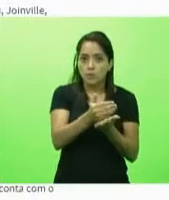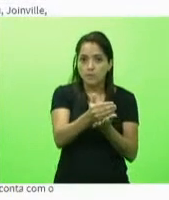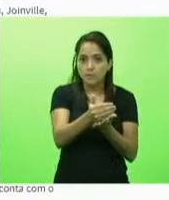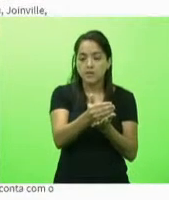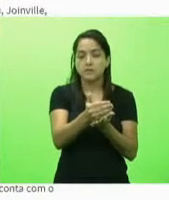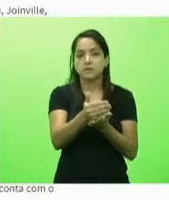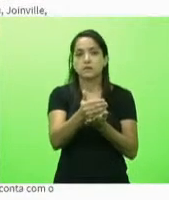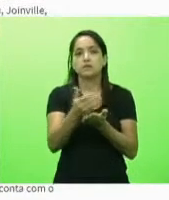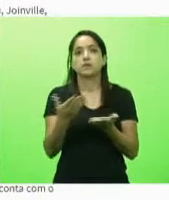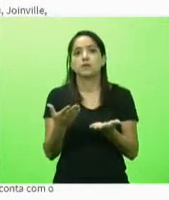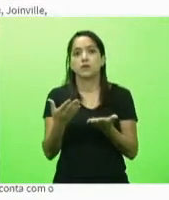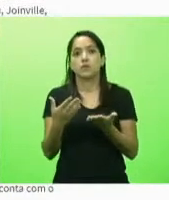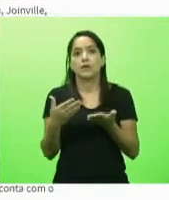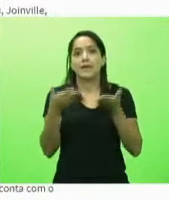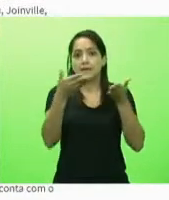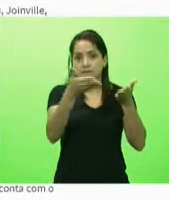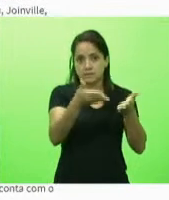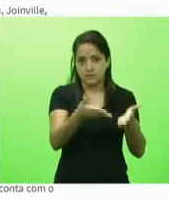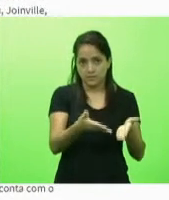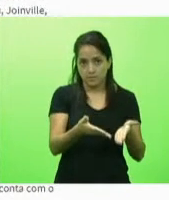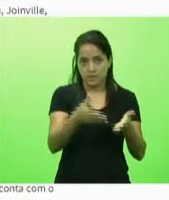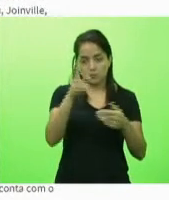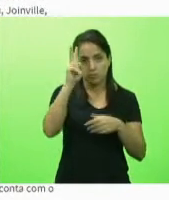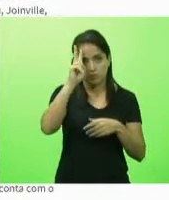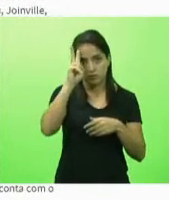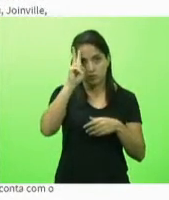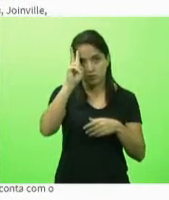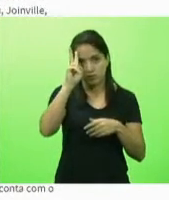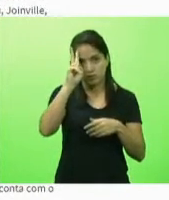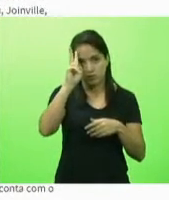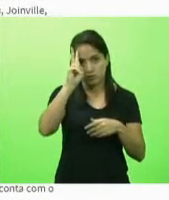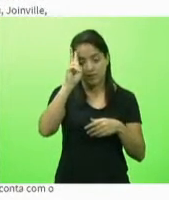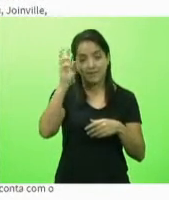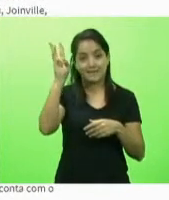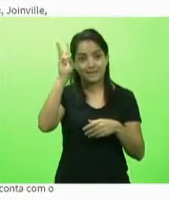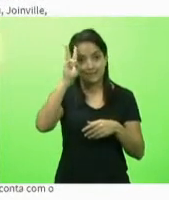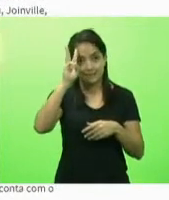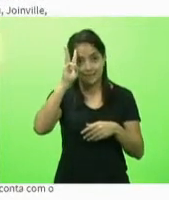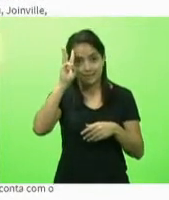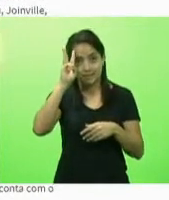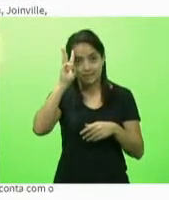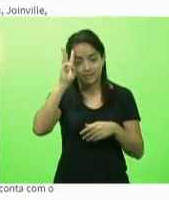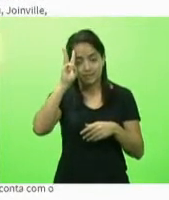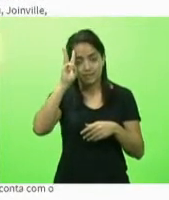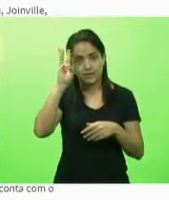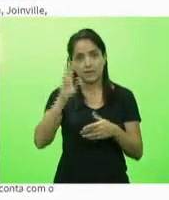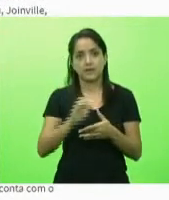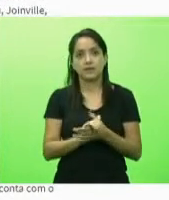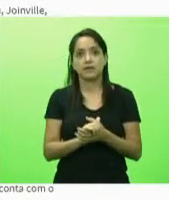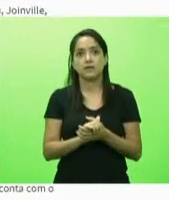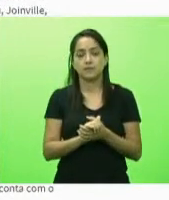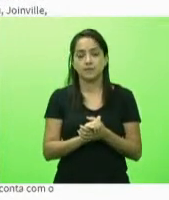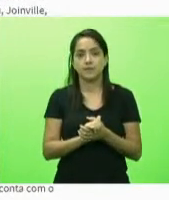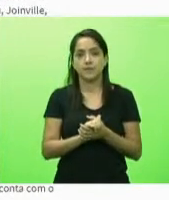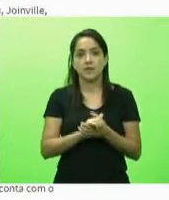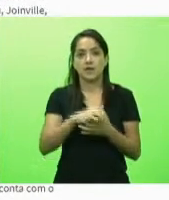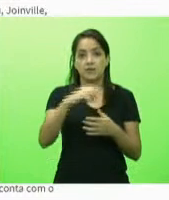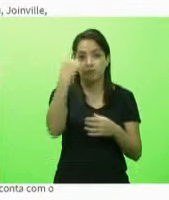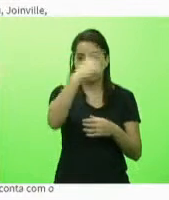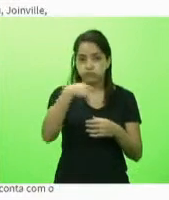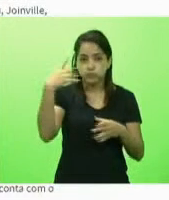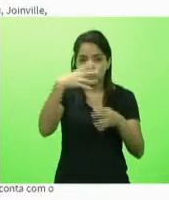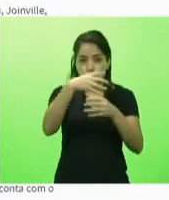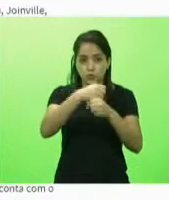as doses da vacina na segunda-feira e na terça-feira em uma operação que durou nove horas